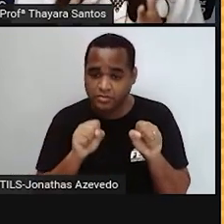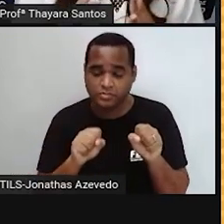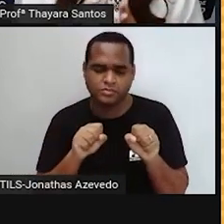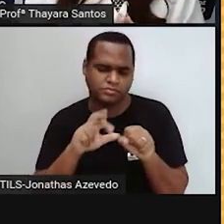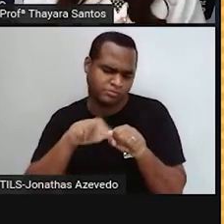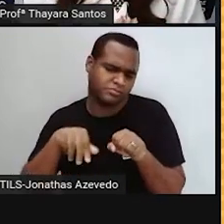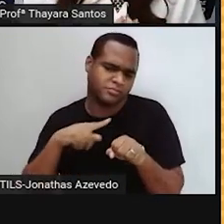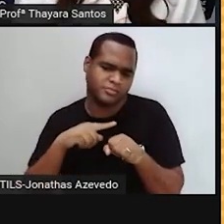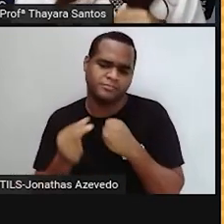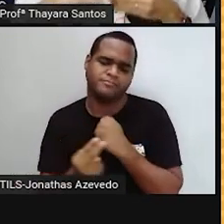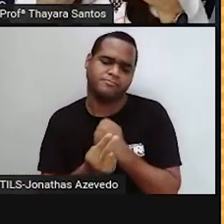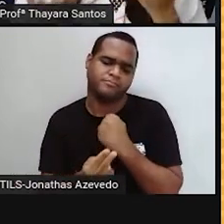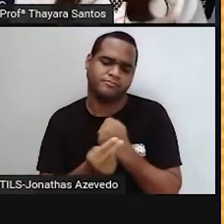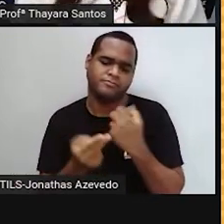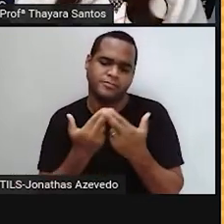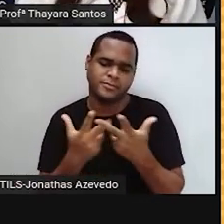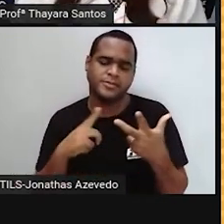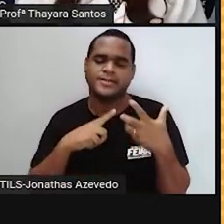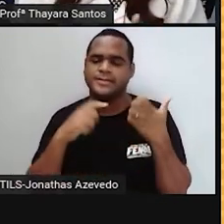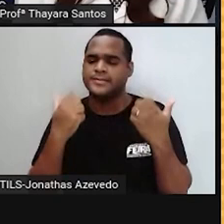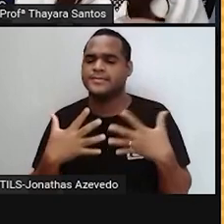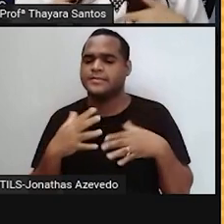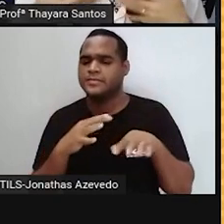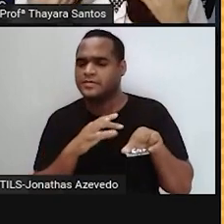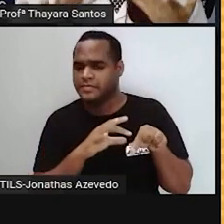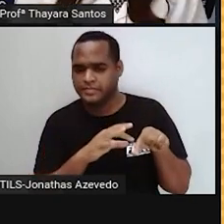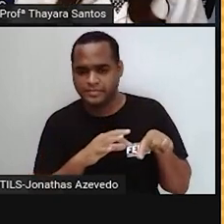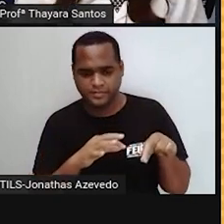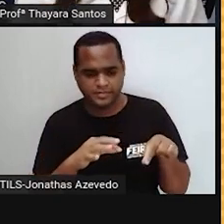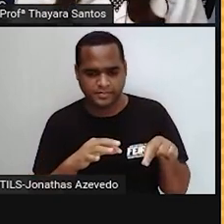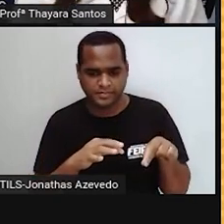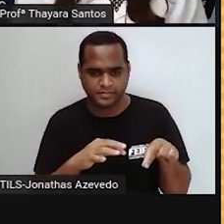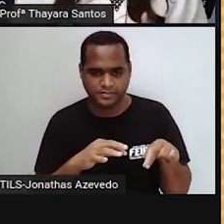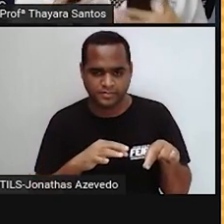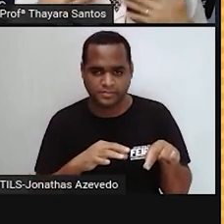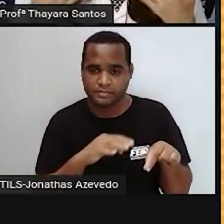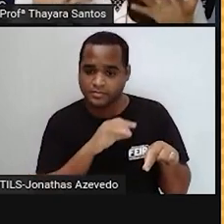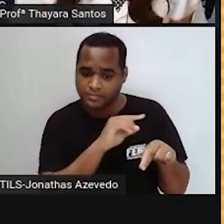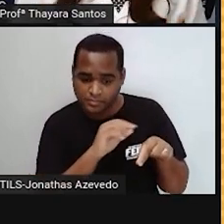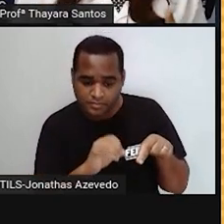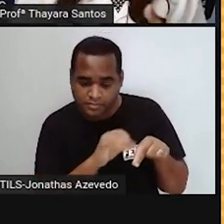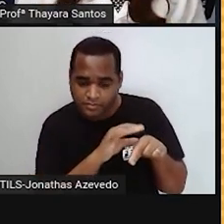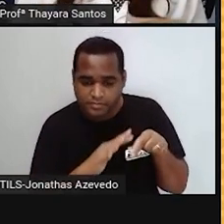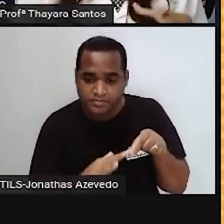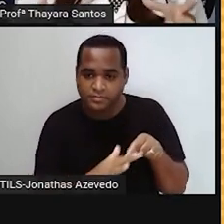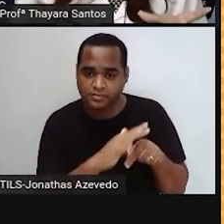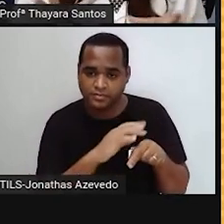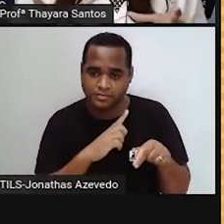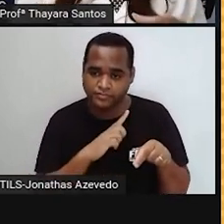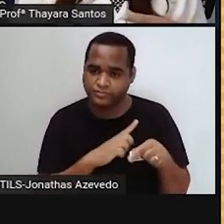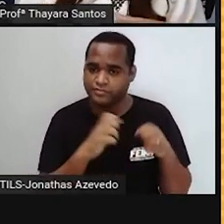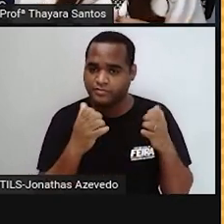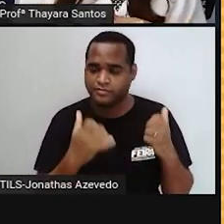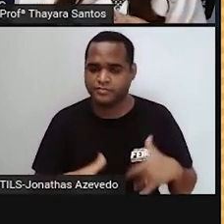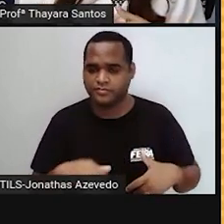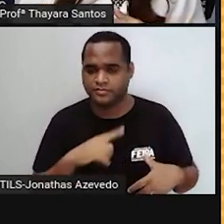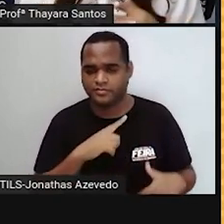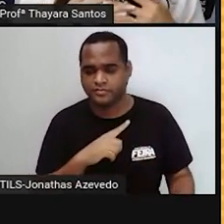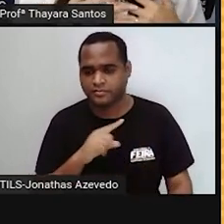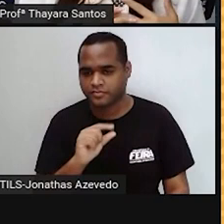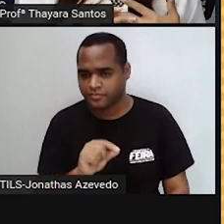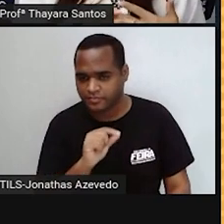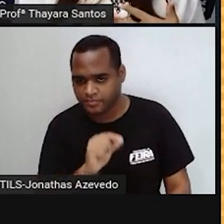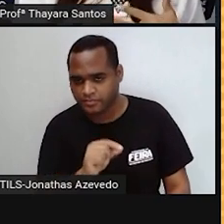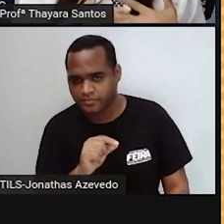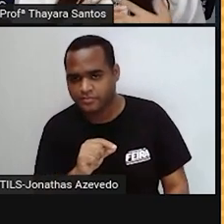proteção para não deixar a abertura do canal vaginal tão exposta assim. Então, tem essas dobras aí de mucosa